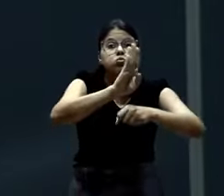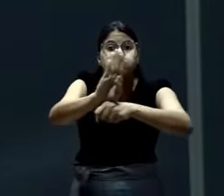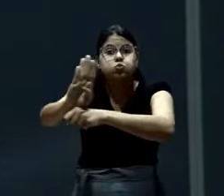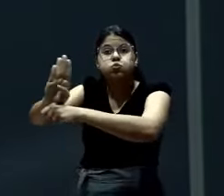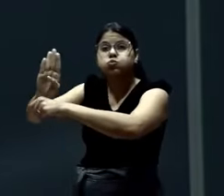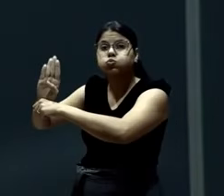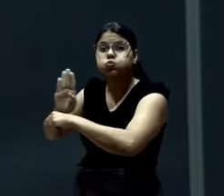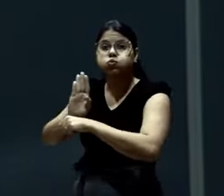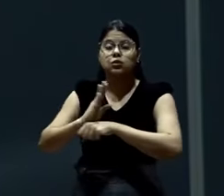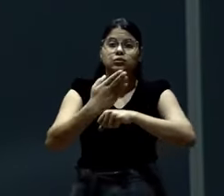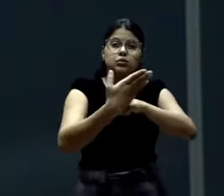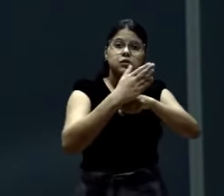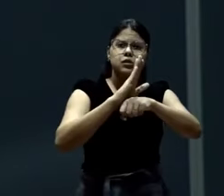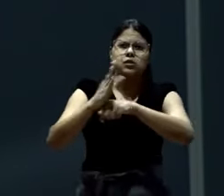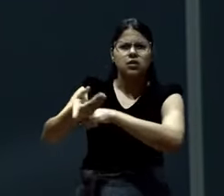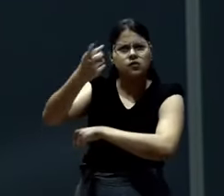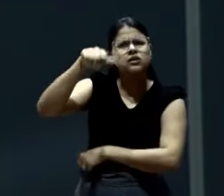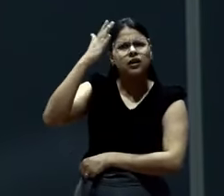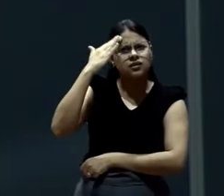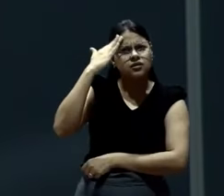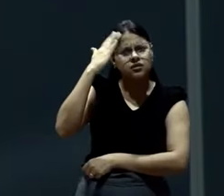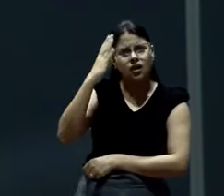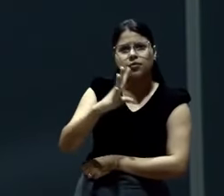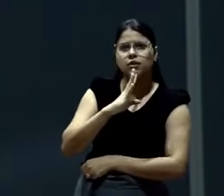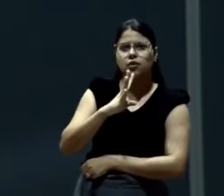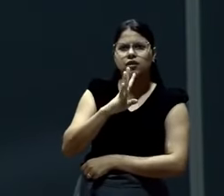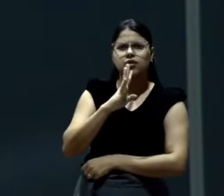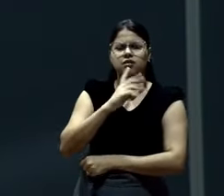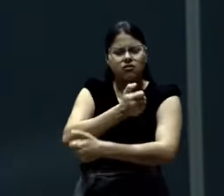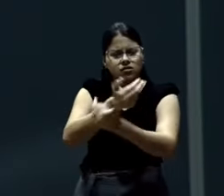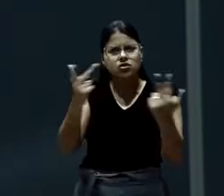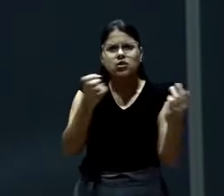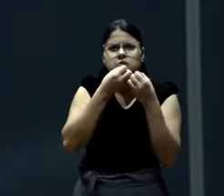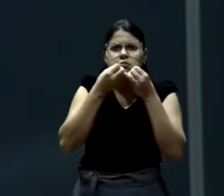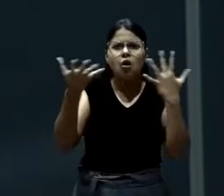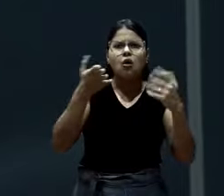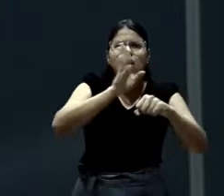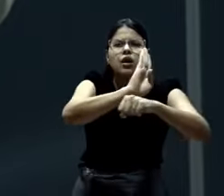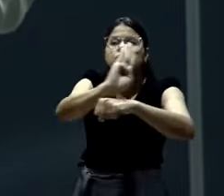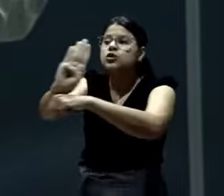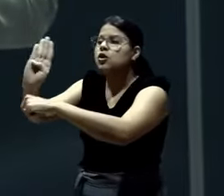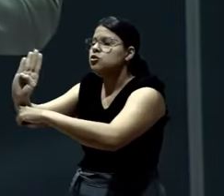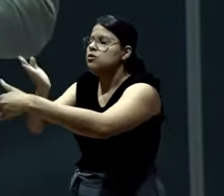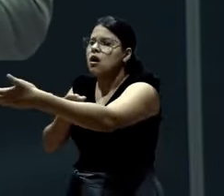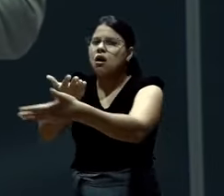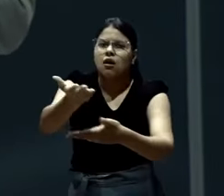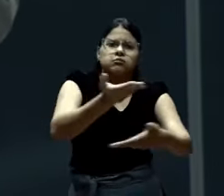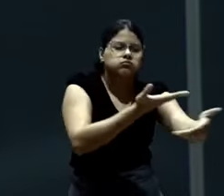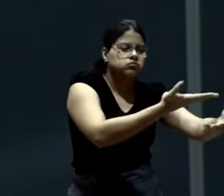Todo mundo sabe o que é fazer o bem. Fazer coisas boas. A outras pessoas.